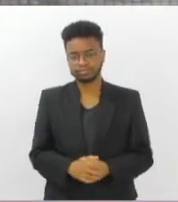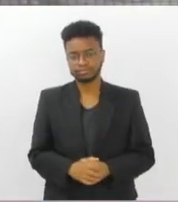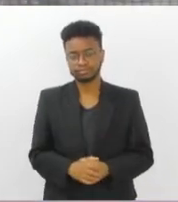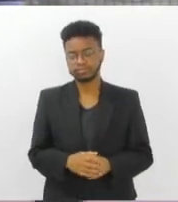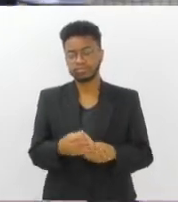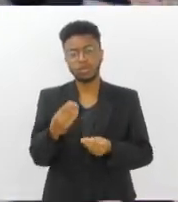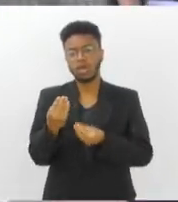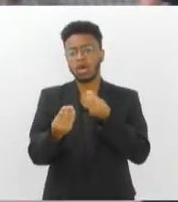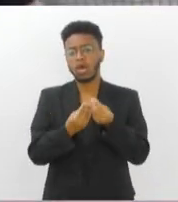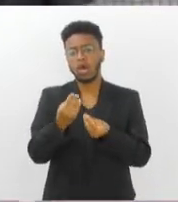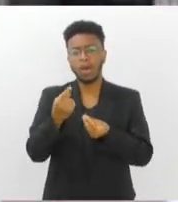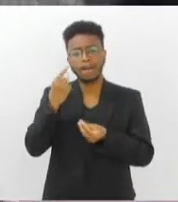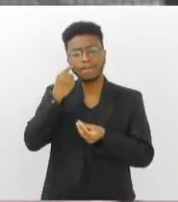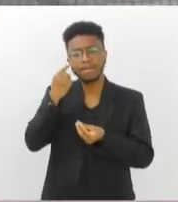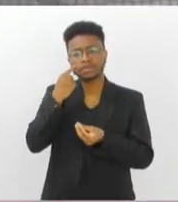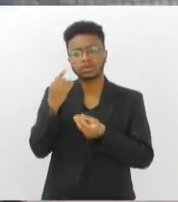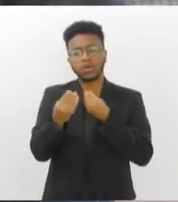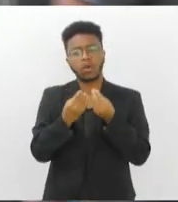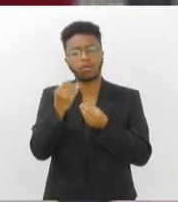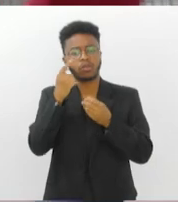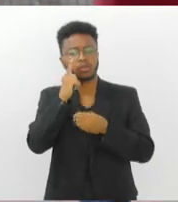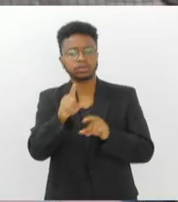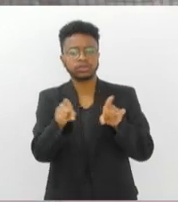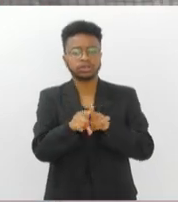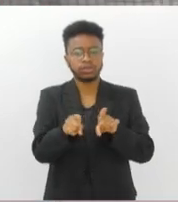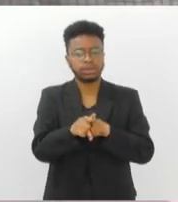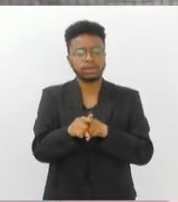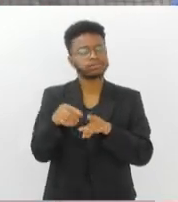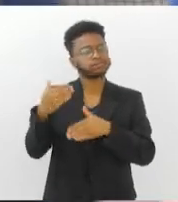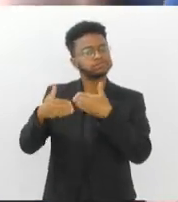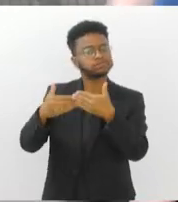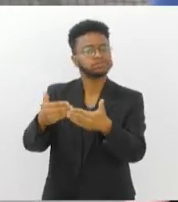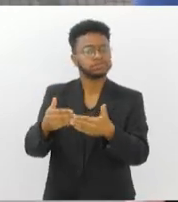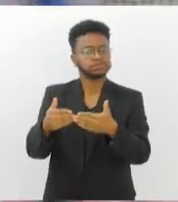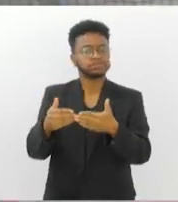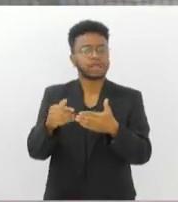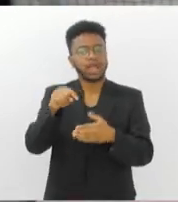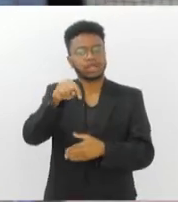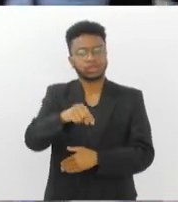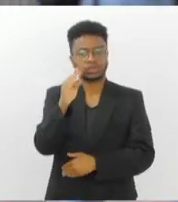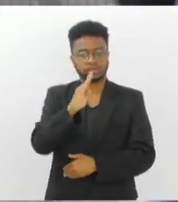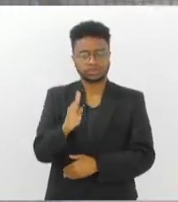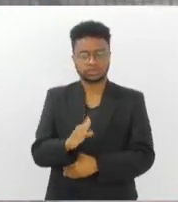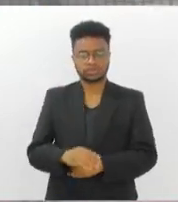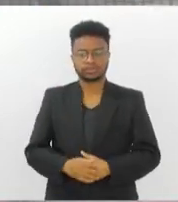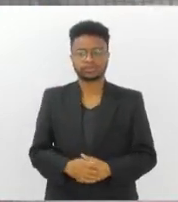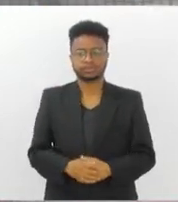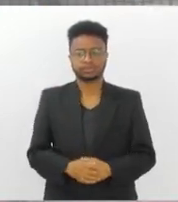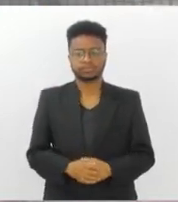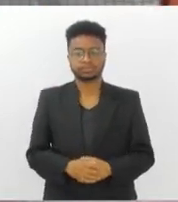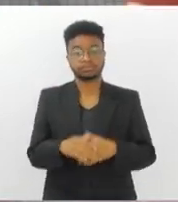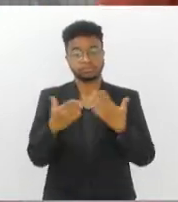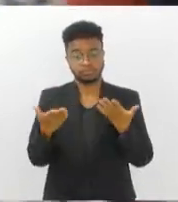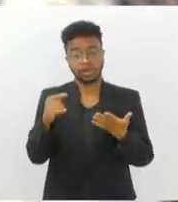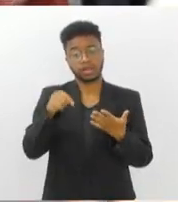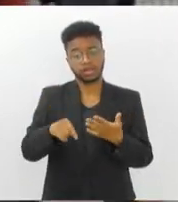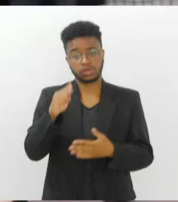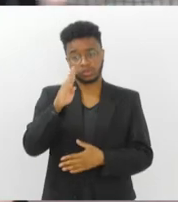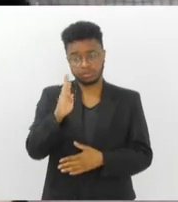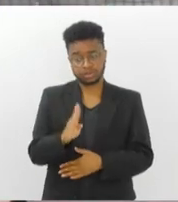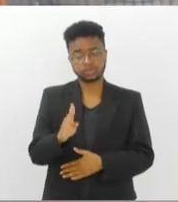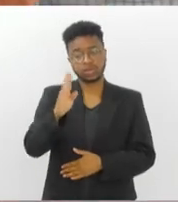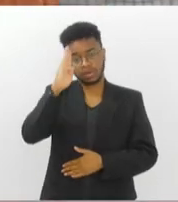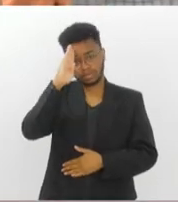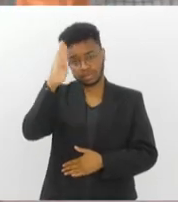Qual é o pensamento que isso pode também ser desenvolvido em termos de Brasil? Bom, o Brasil é o maior produtor